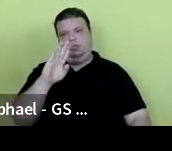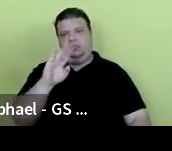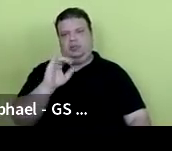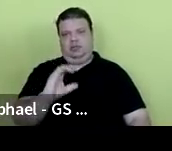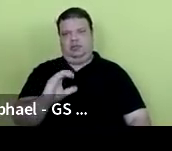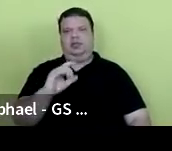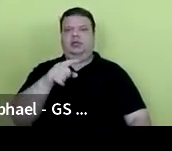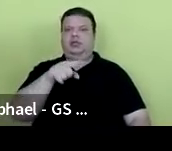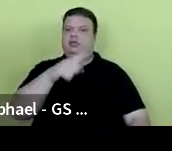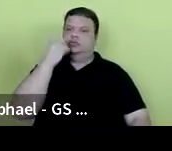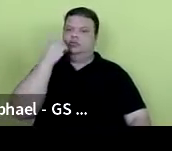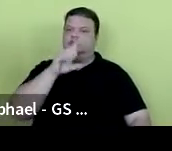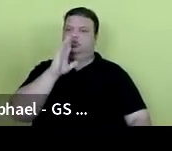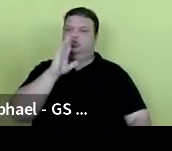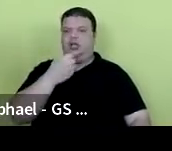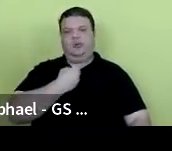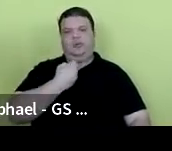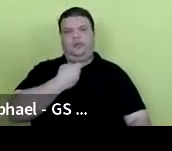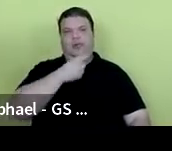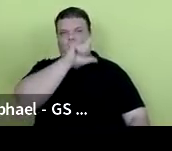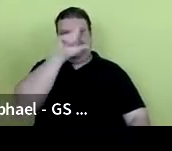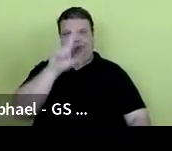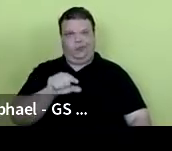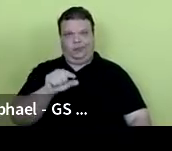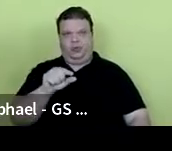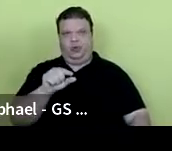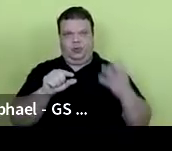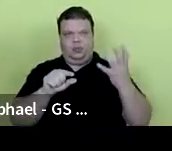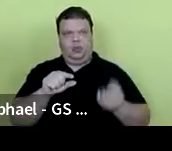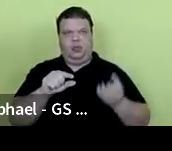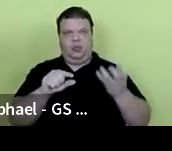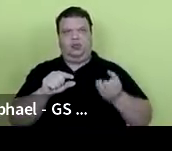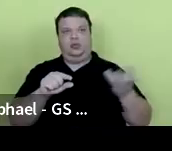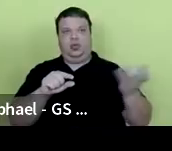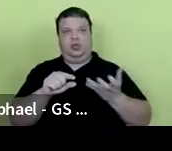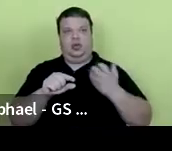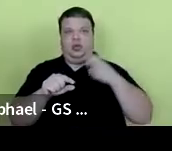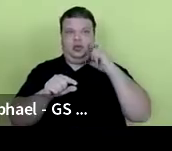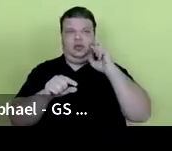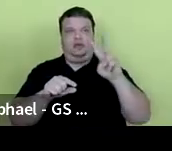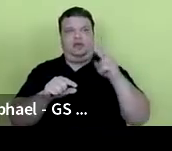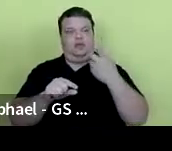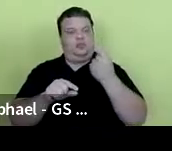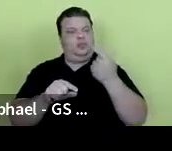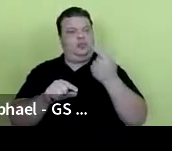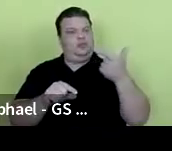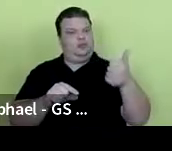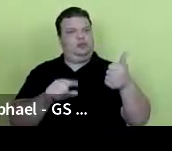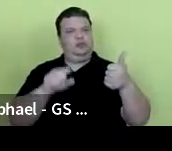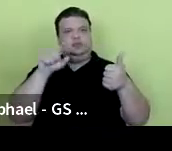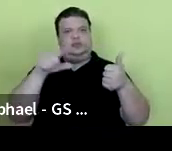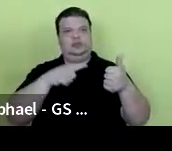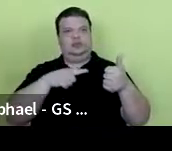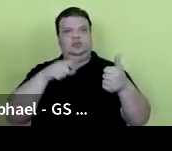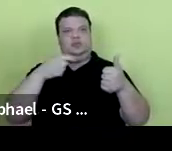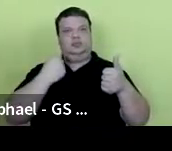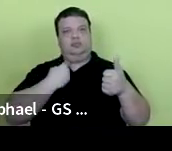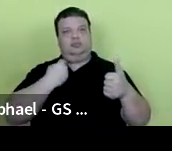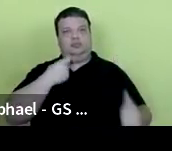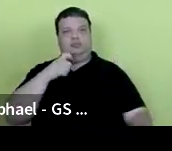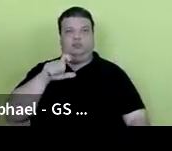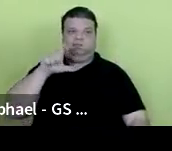tínhamos um discreto número de bolsas e agora, como vocês podem observar, em 2021, nós temos um número